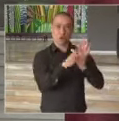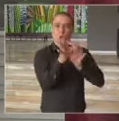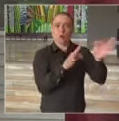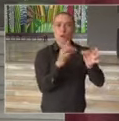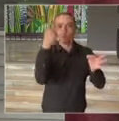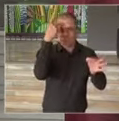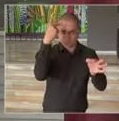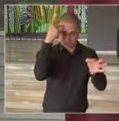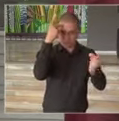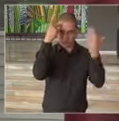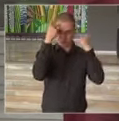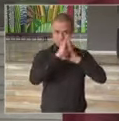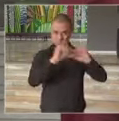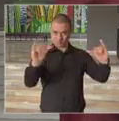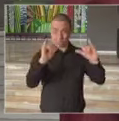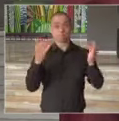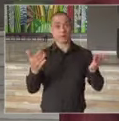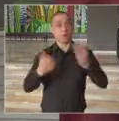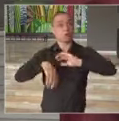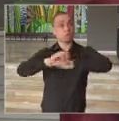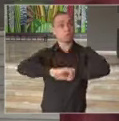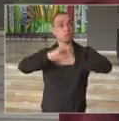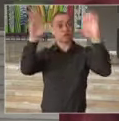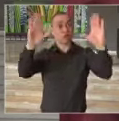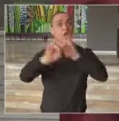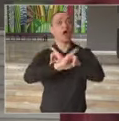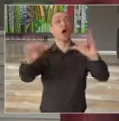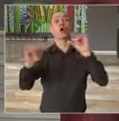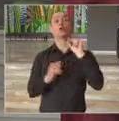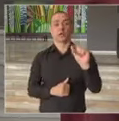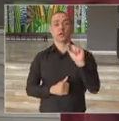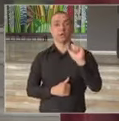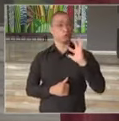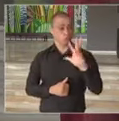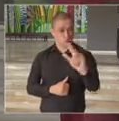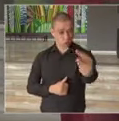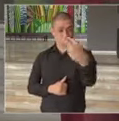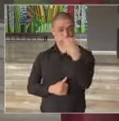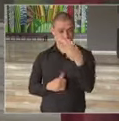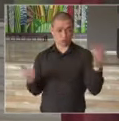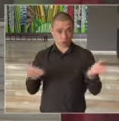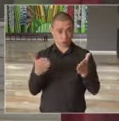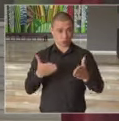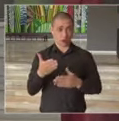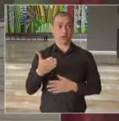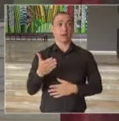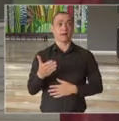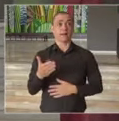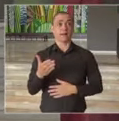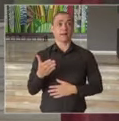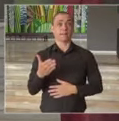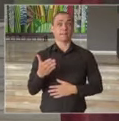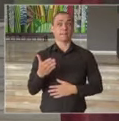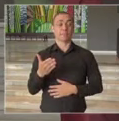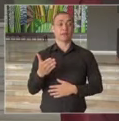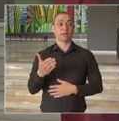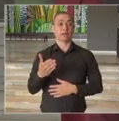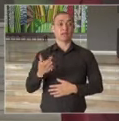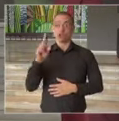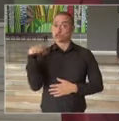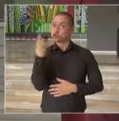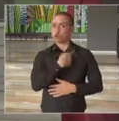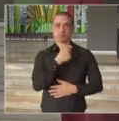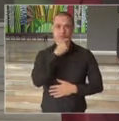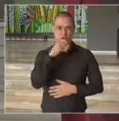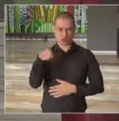que quero deixar muito claro a todos que estão nos assistindo, nos ouvindo e nos acompanhando, nós